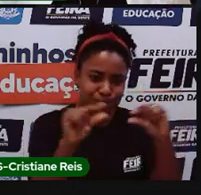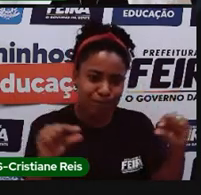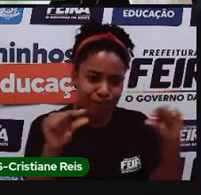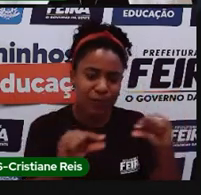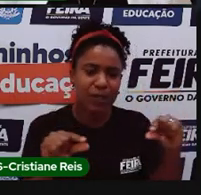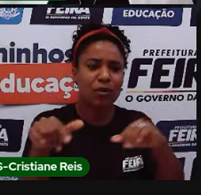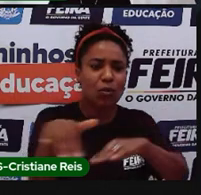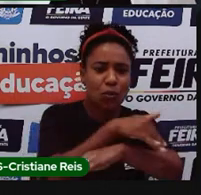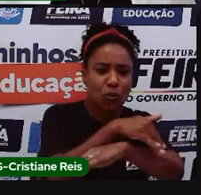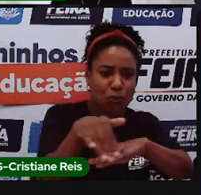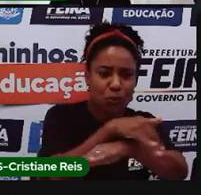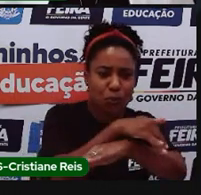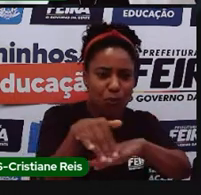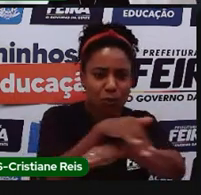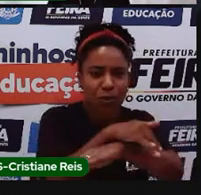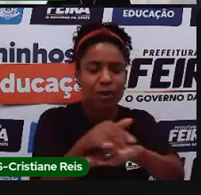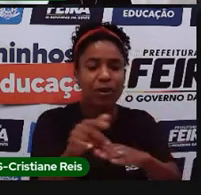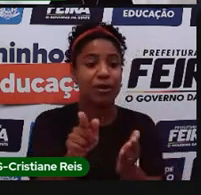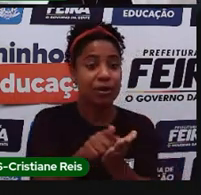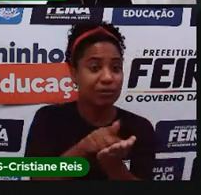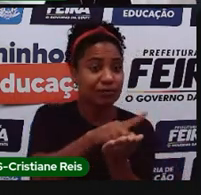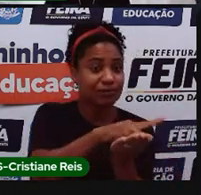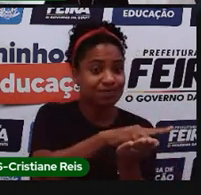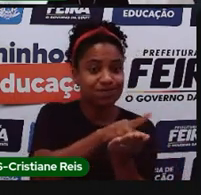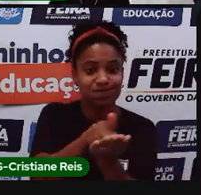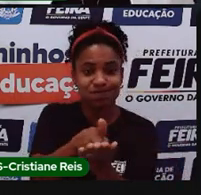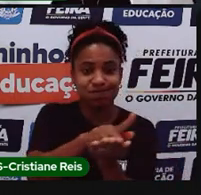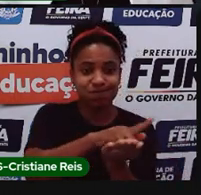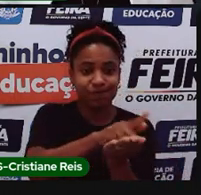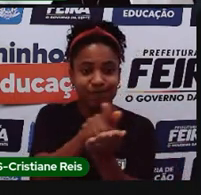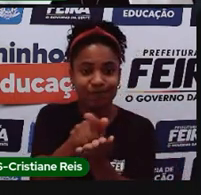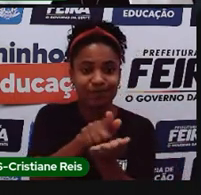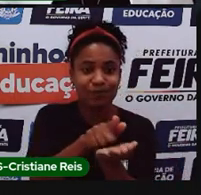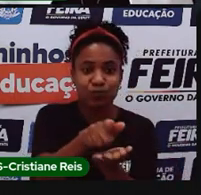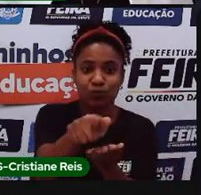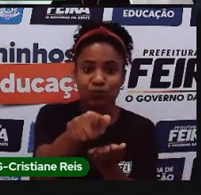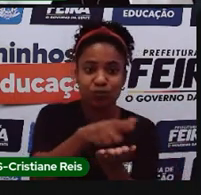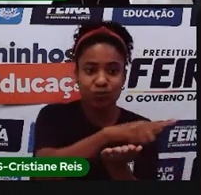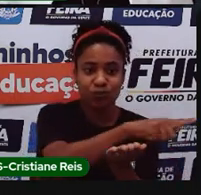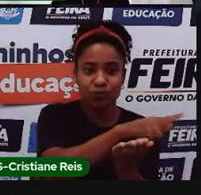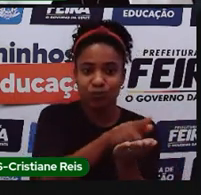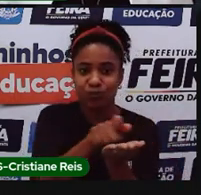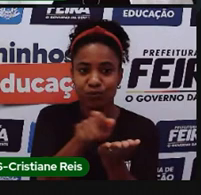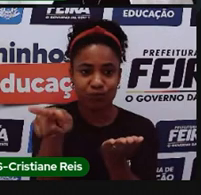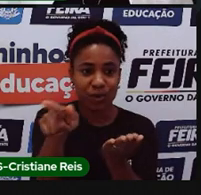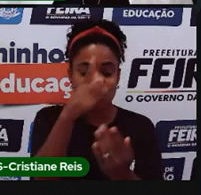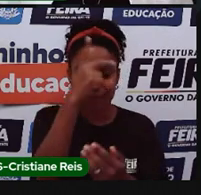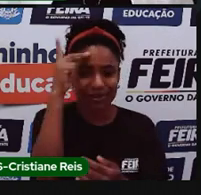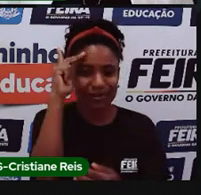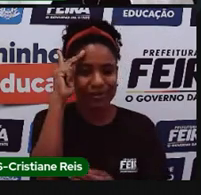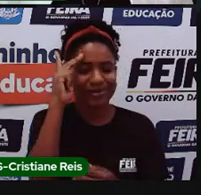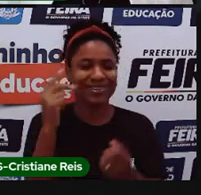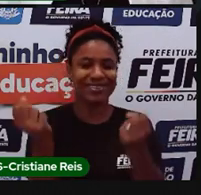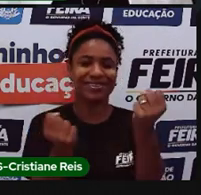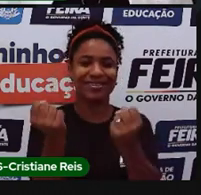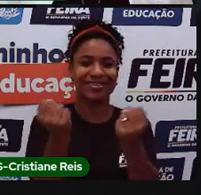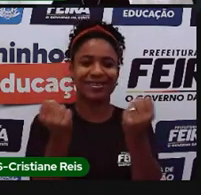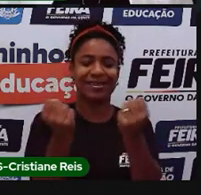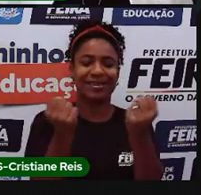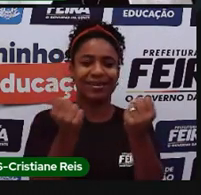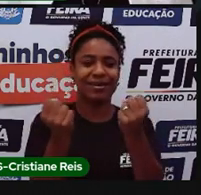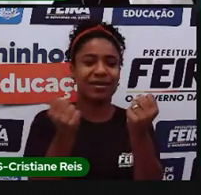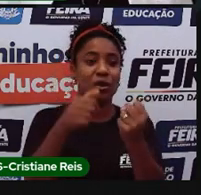ruas que a gente utiliza, né, no GPS ali, que quem anda de Uber percebe muito a importância de que esses